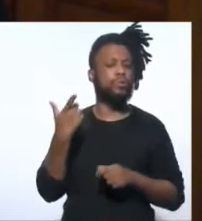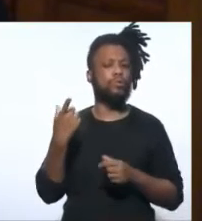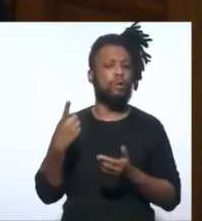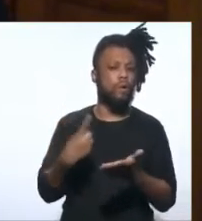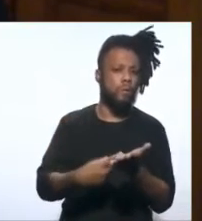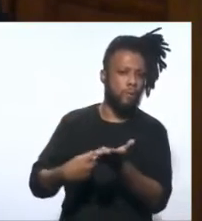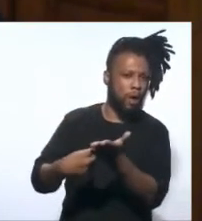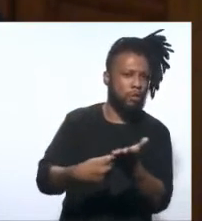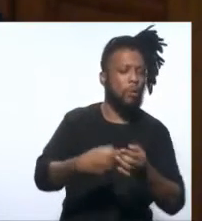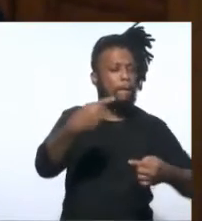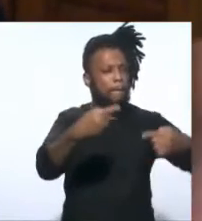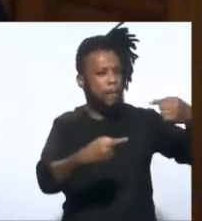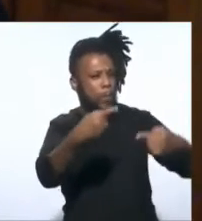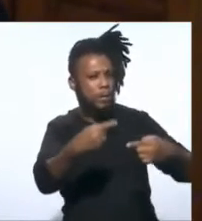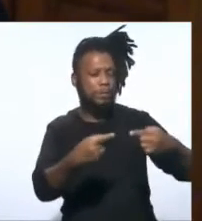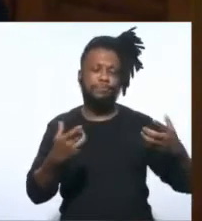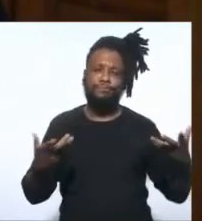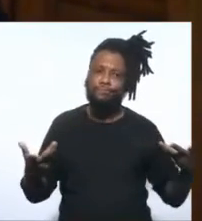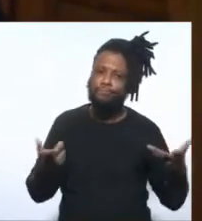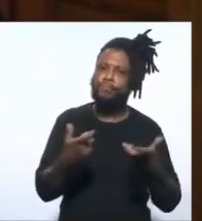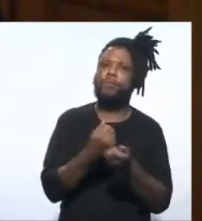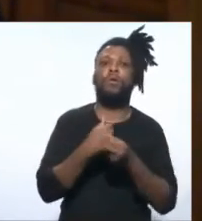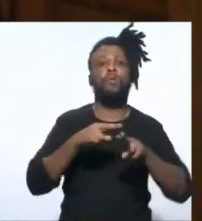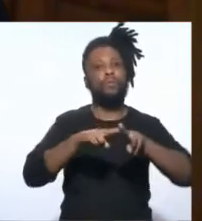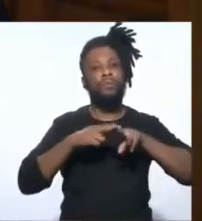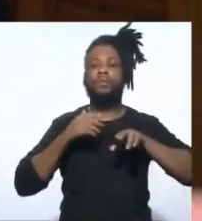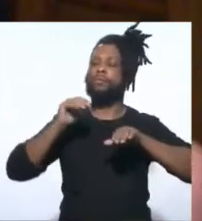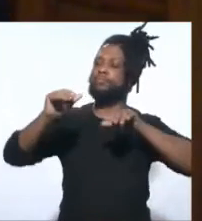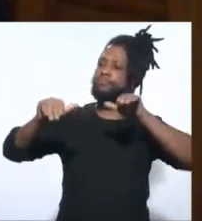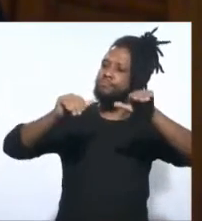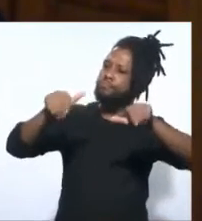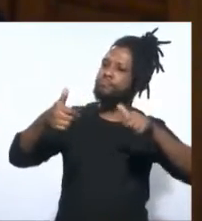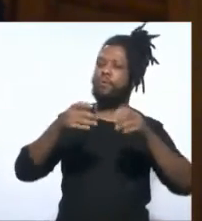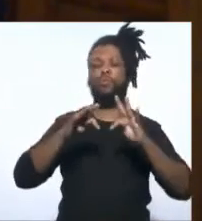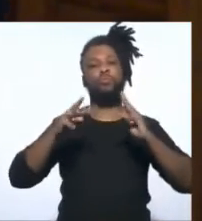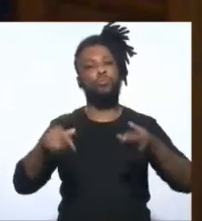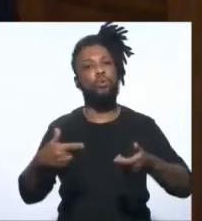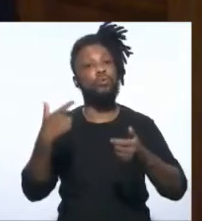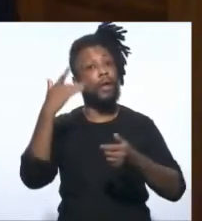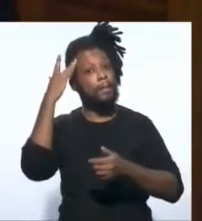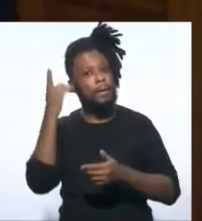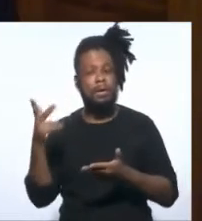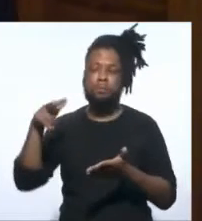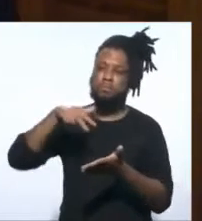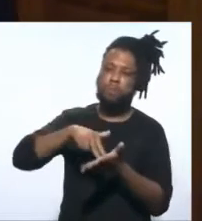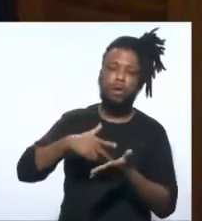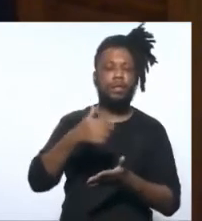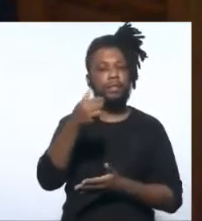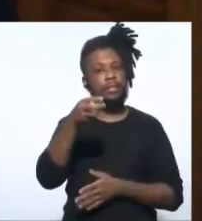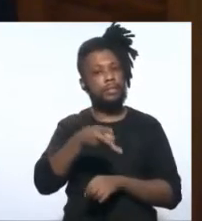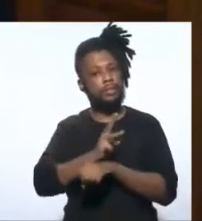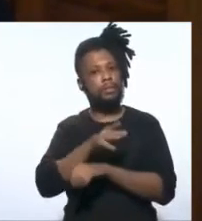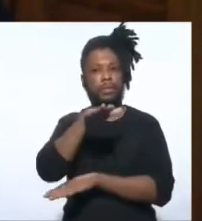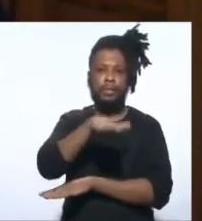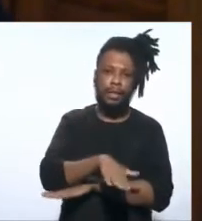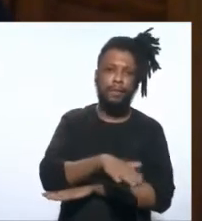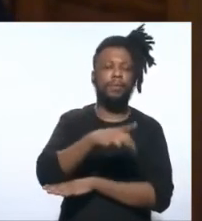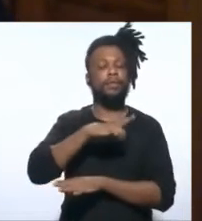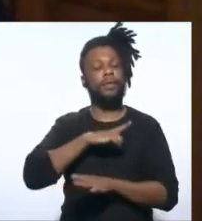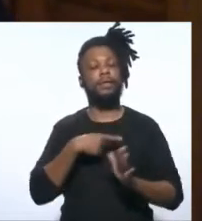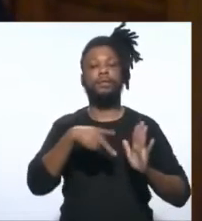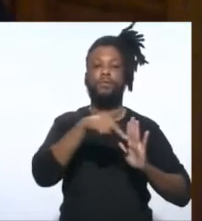grande. Tanto é que está convocando todos amanhã, 15 horas, para estarem aqui no debate do PL